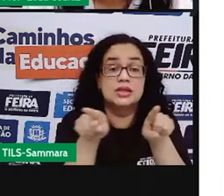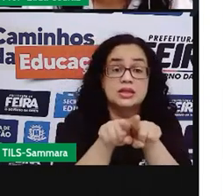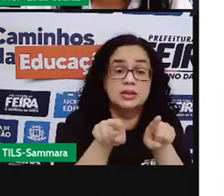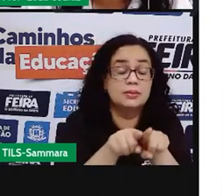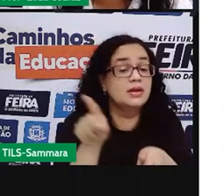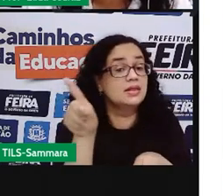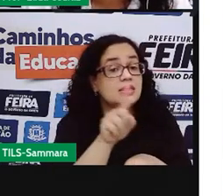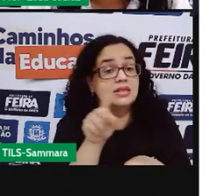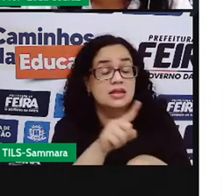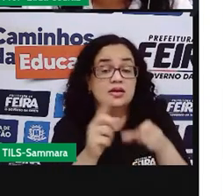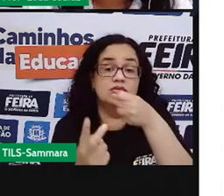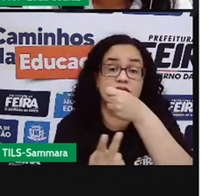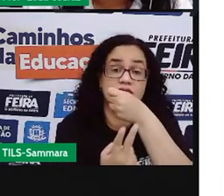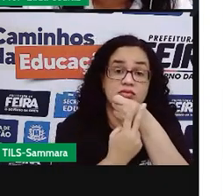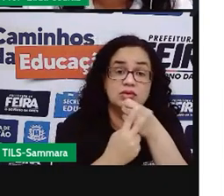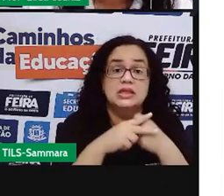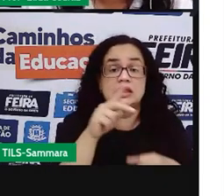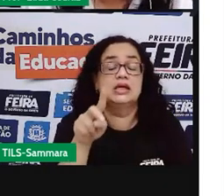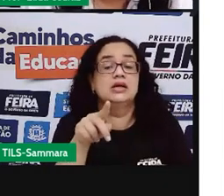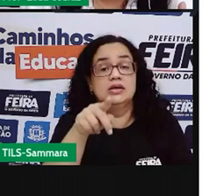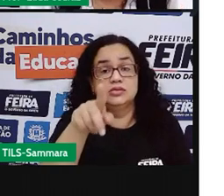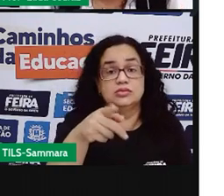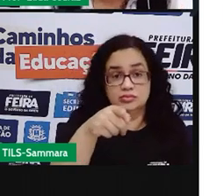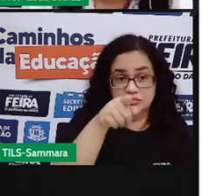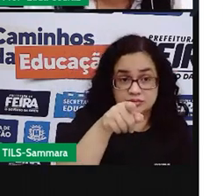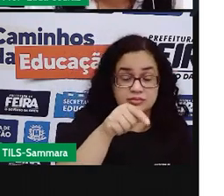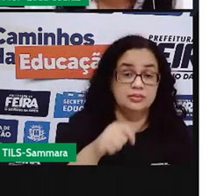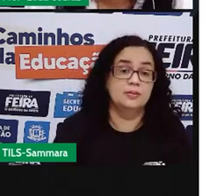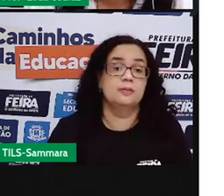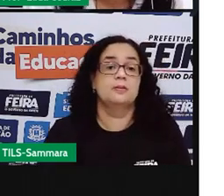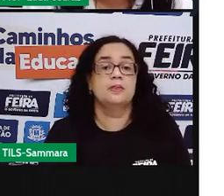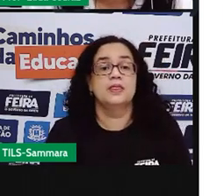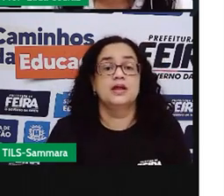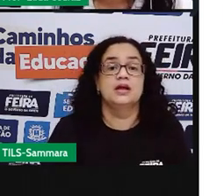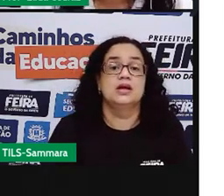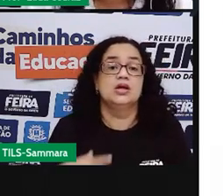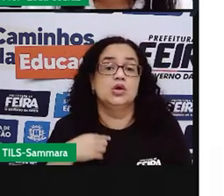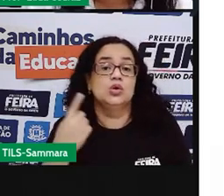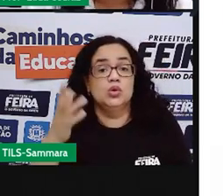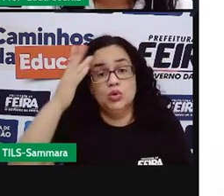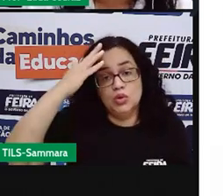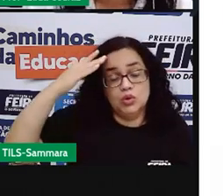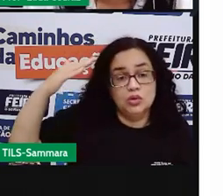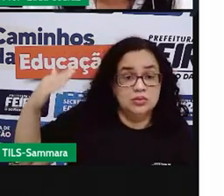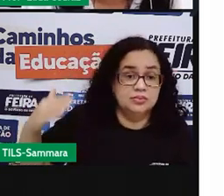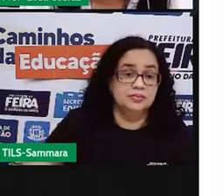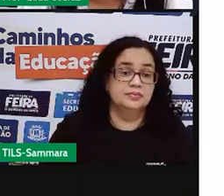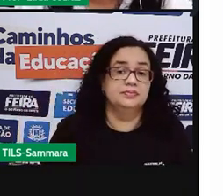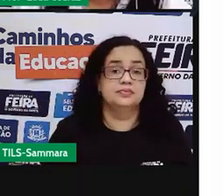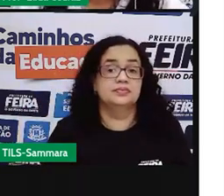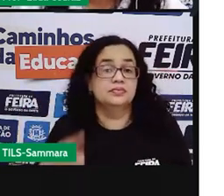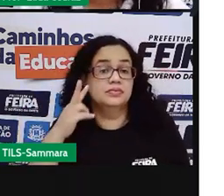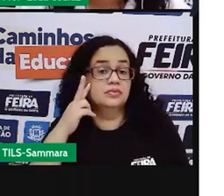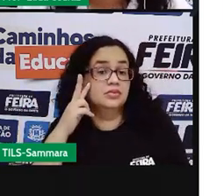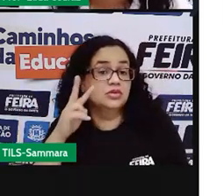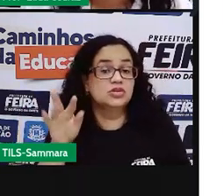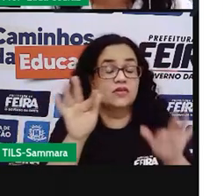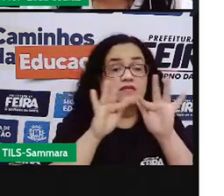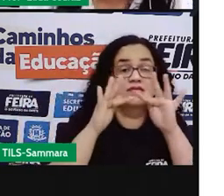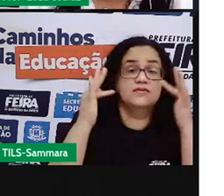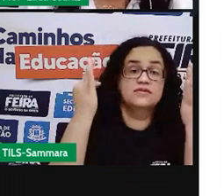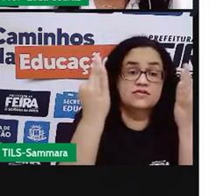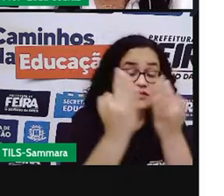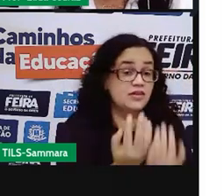esse anúncio aqui de uma promoção de todinho. Promoção todinho, um sonho de viagem. Você e sua família